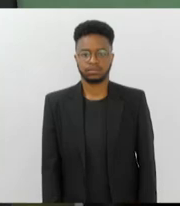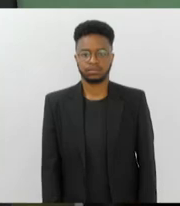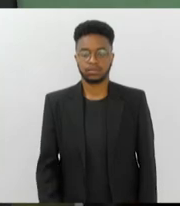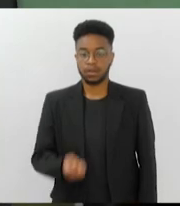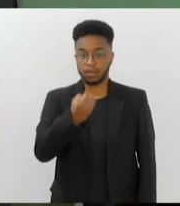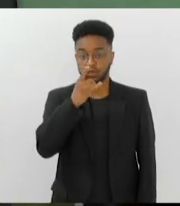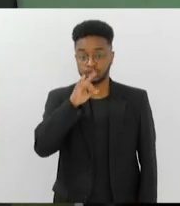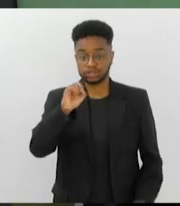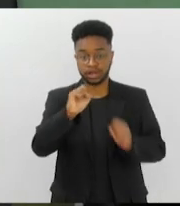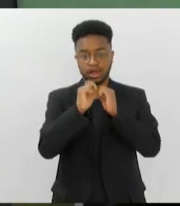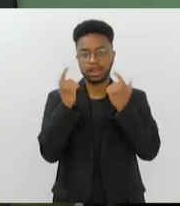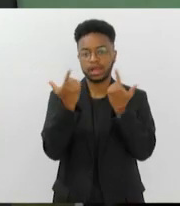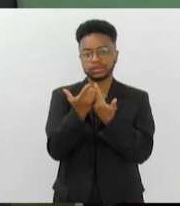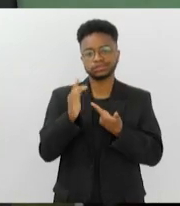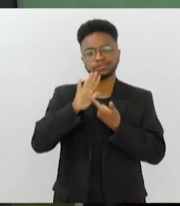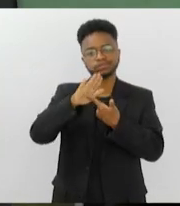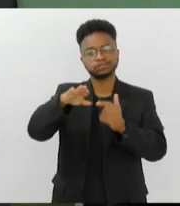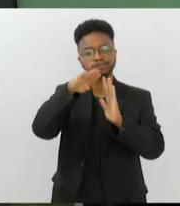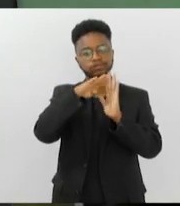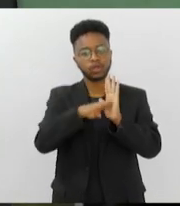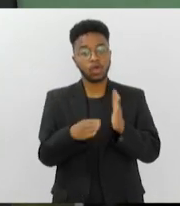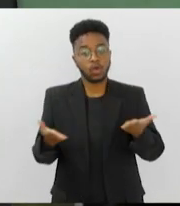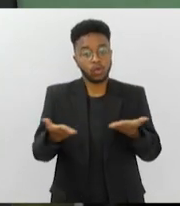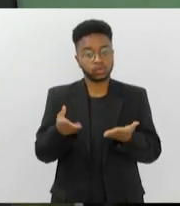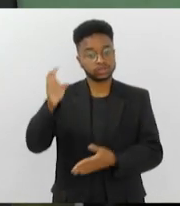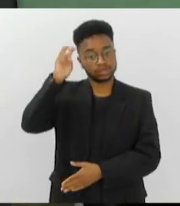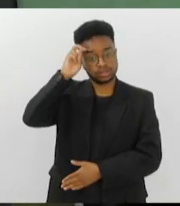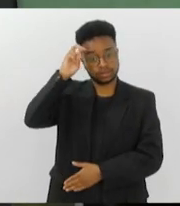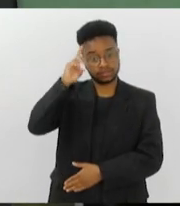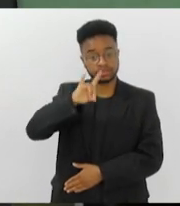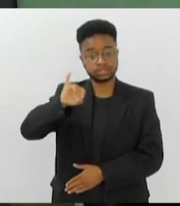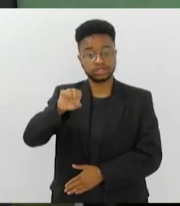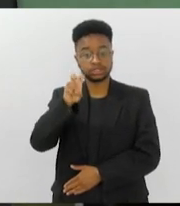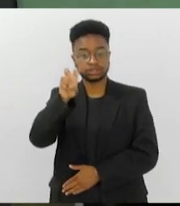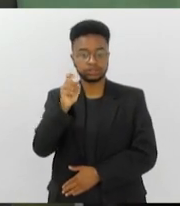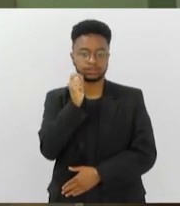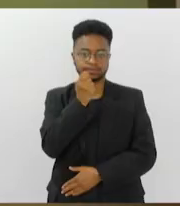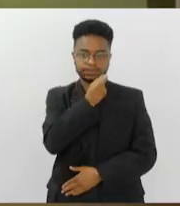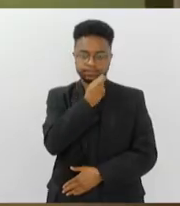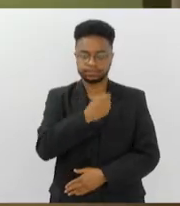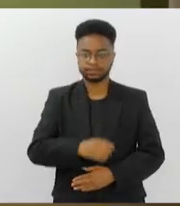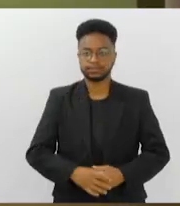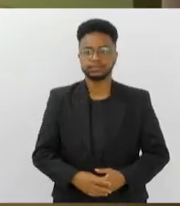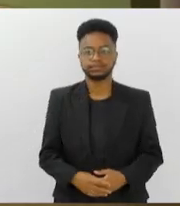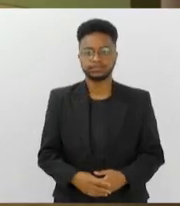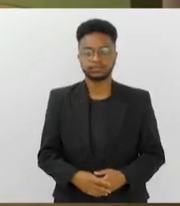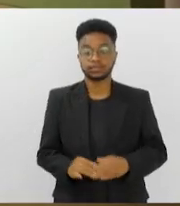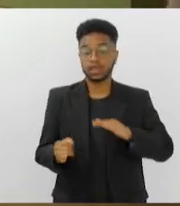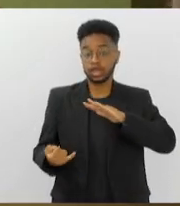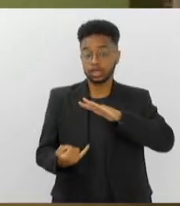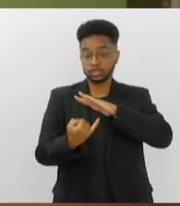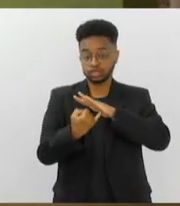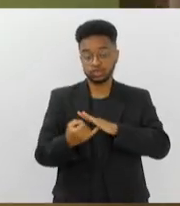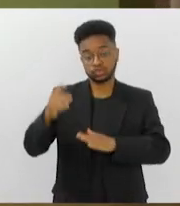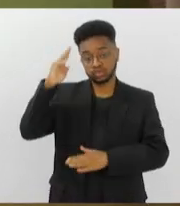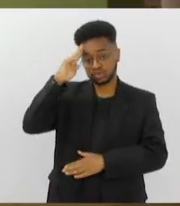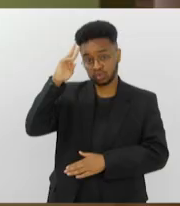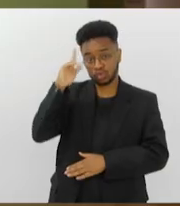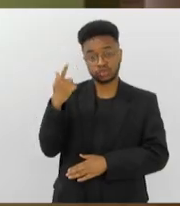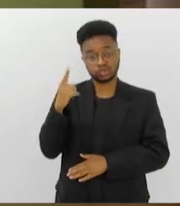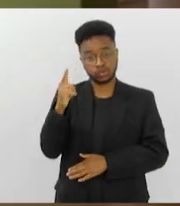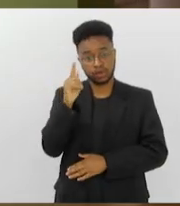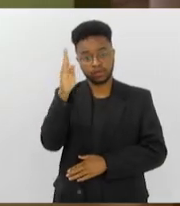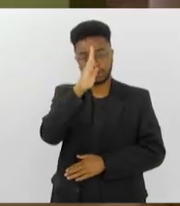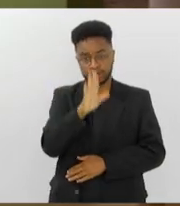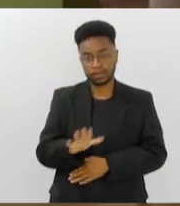O Bom Dia Alerj traz os seguintes destaques nesta quinta-feira, 5 de setembro. Instituto Histórico e Geográfico